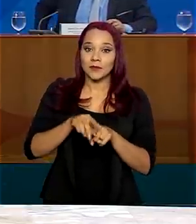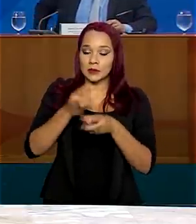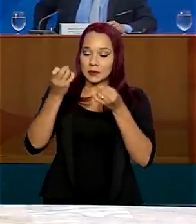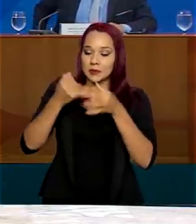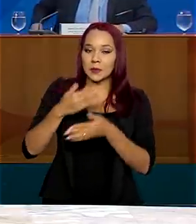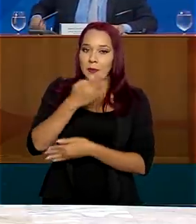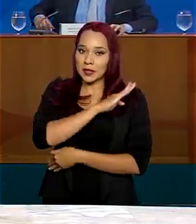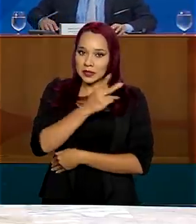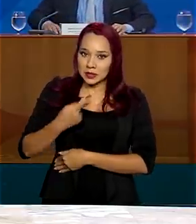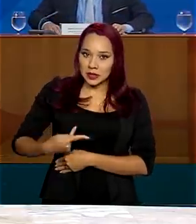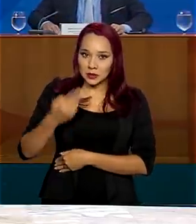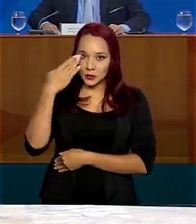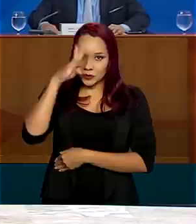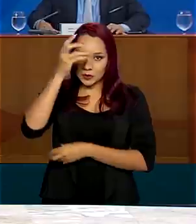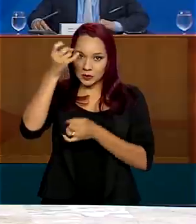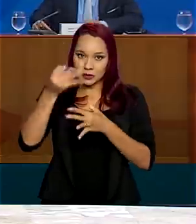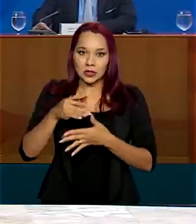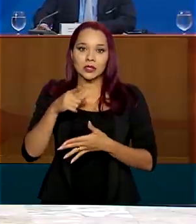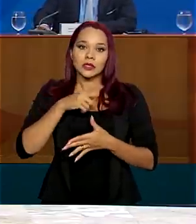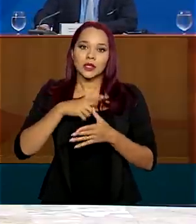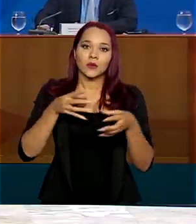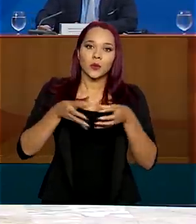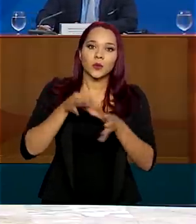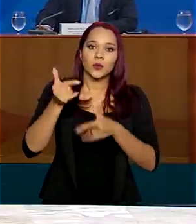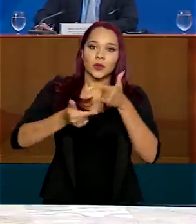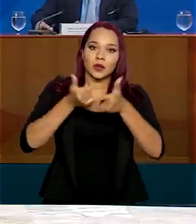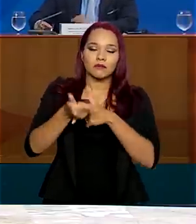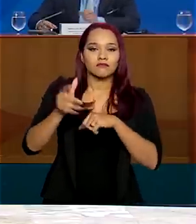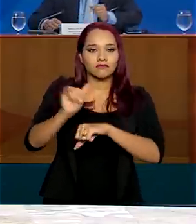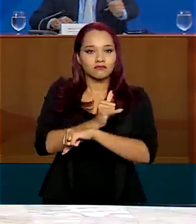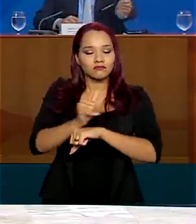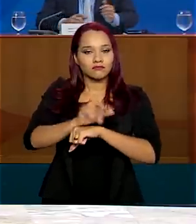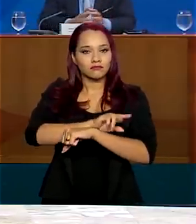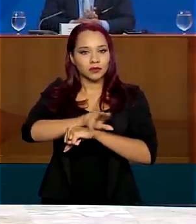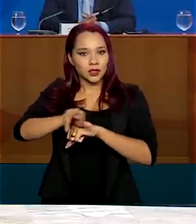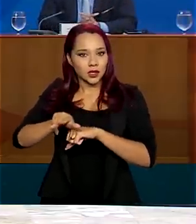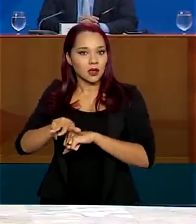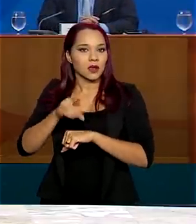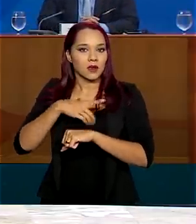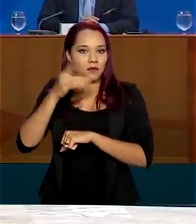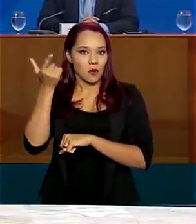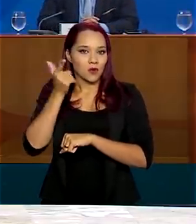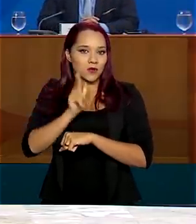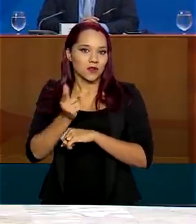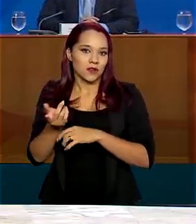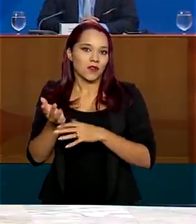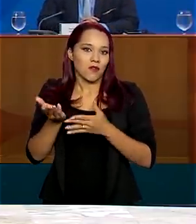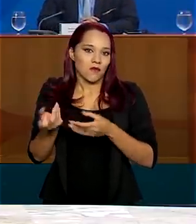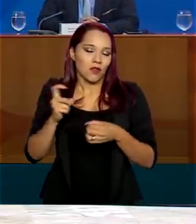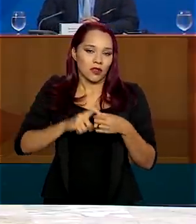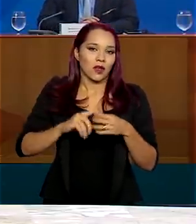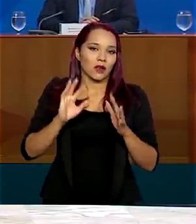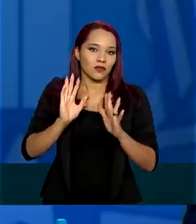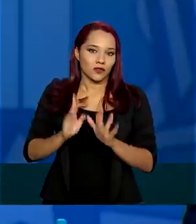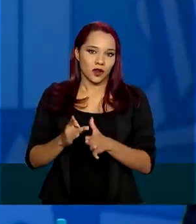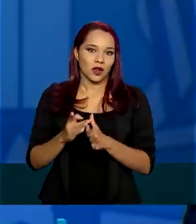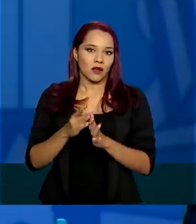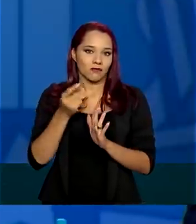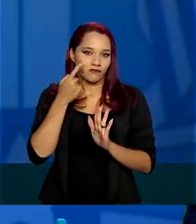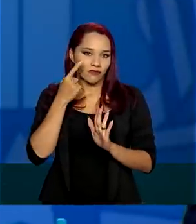de coordenação de ações estruturantes e estratégicas para recuperação, já prevendo as ações